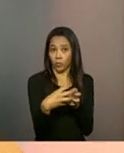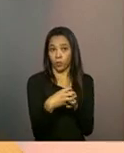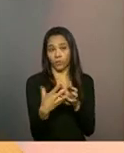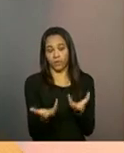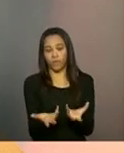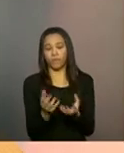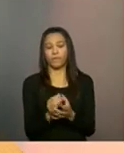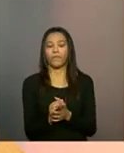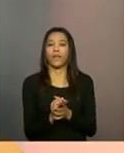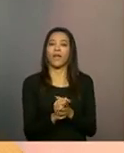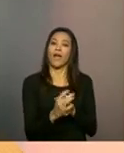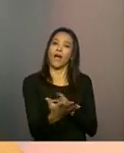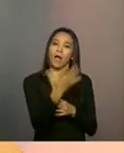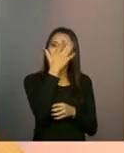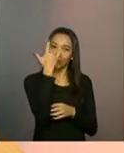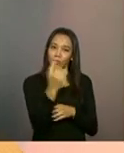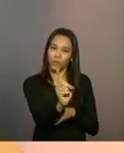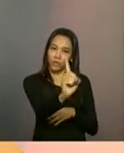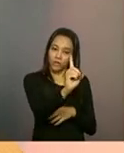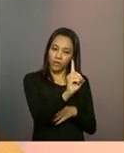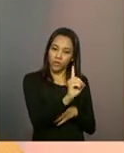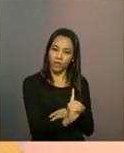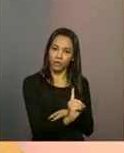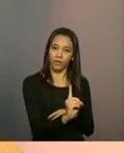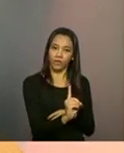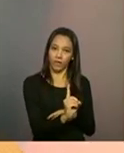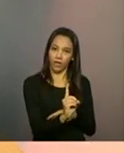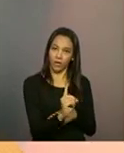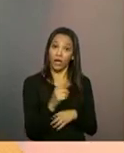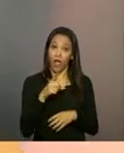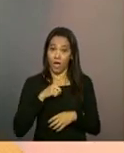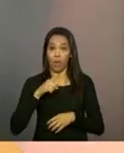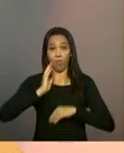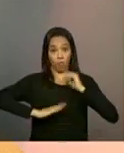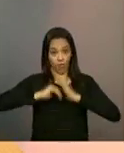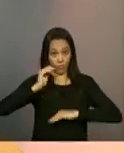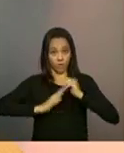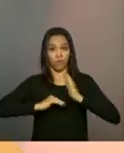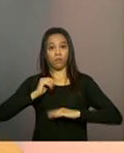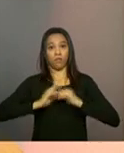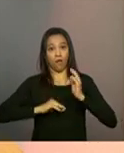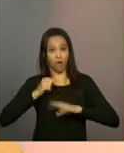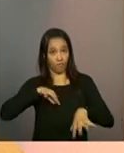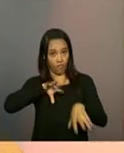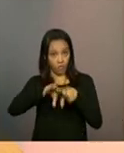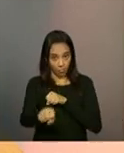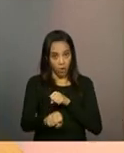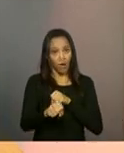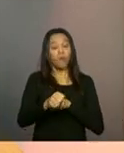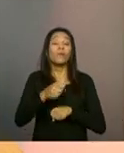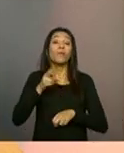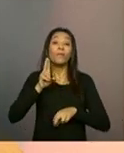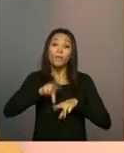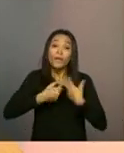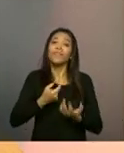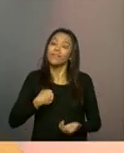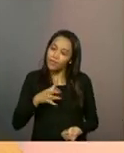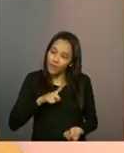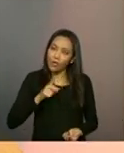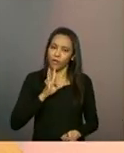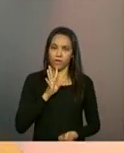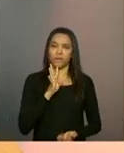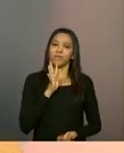Então, essa acolhida, ela deve ser feita pelo técnico de nível superior do CRAS, porque ele já tem esse conhecimento, né? E